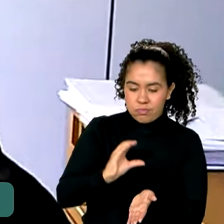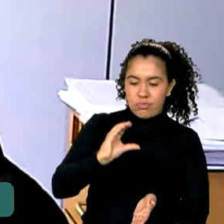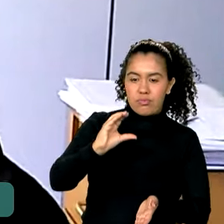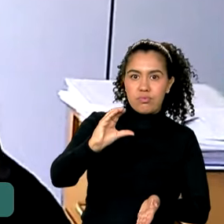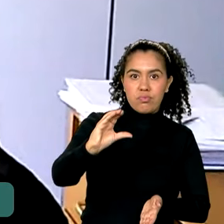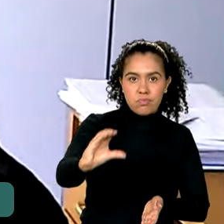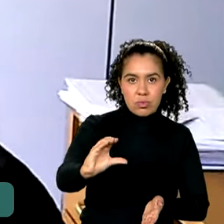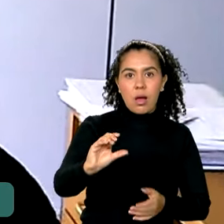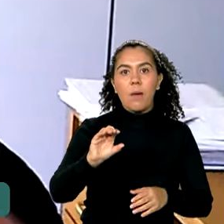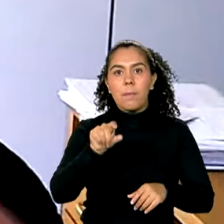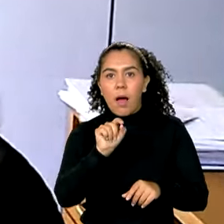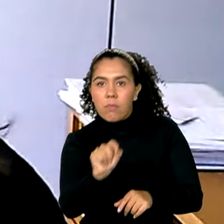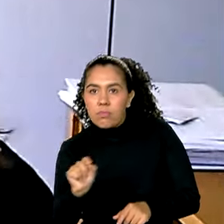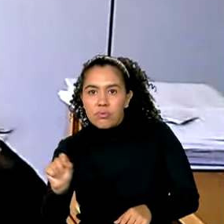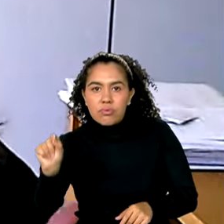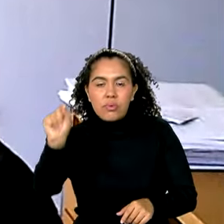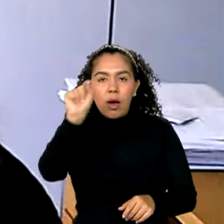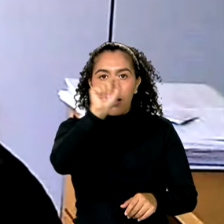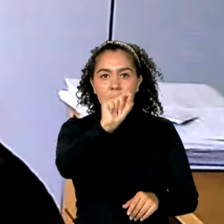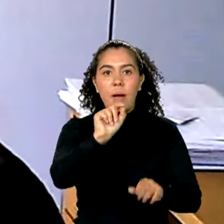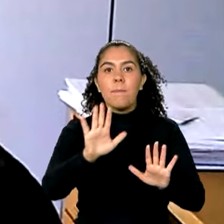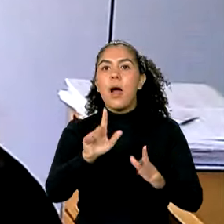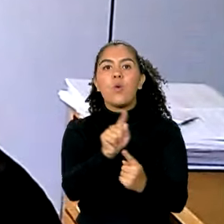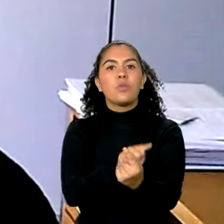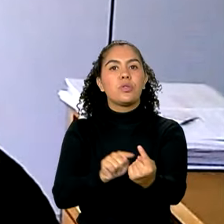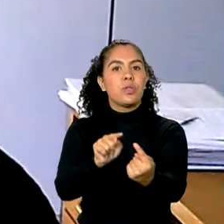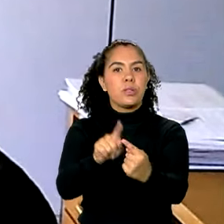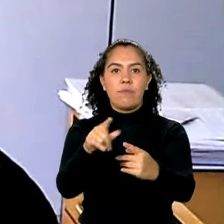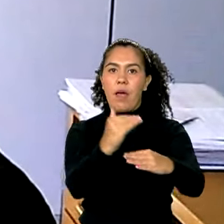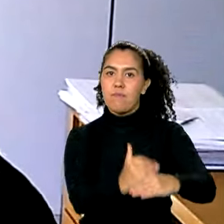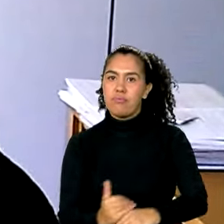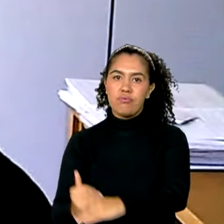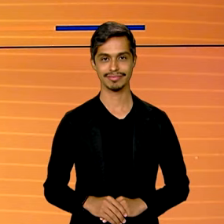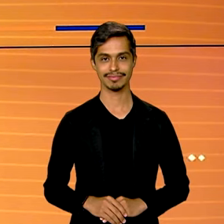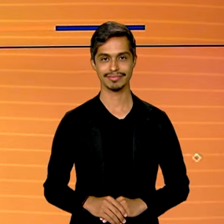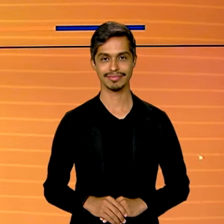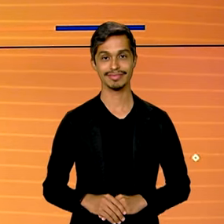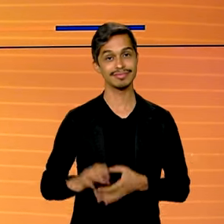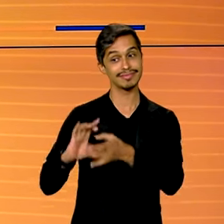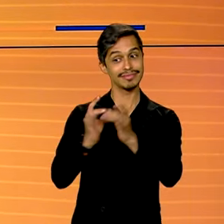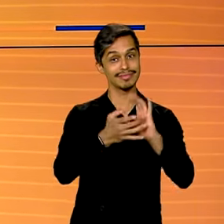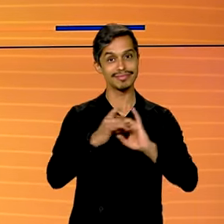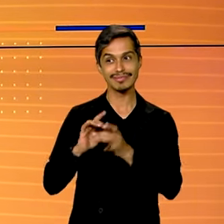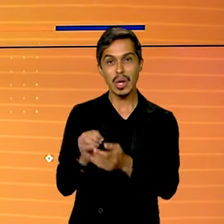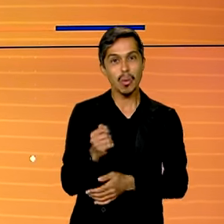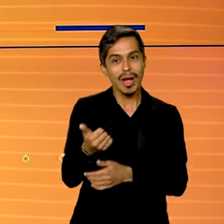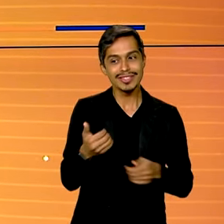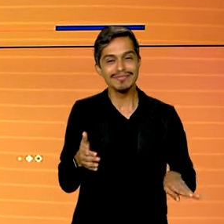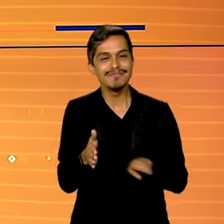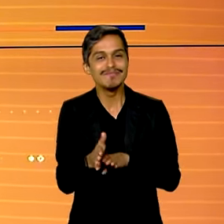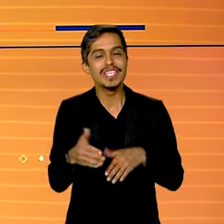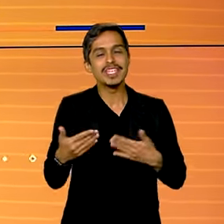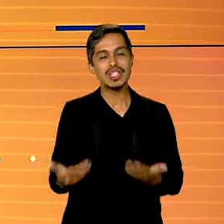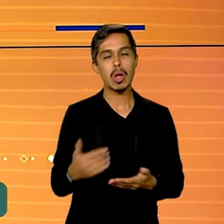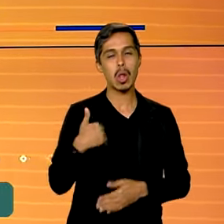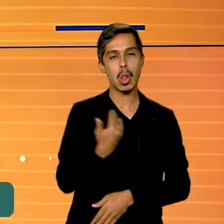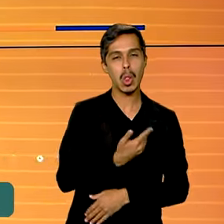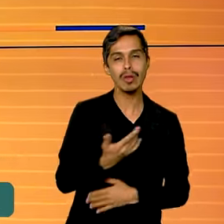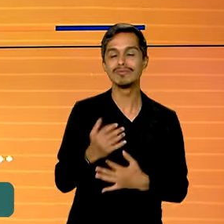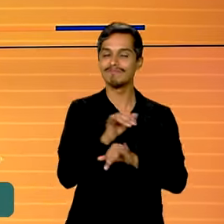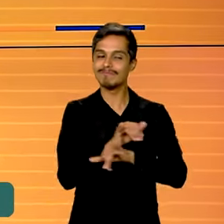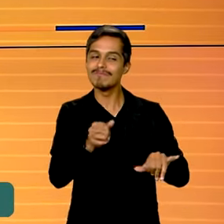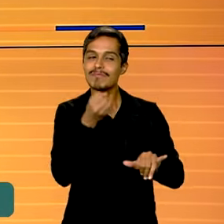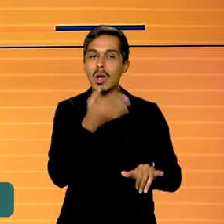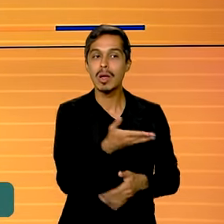indo para essas regiões mas no final a meta é universalizar para todas Olimpíadas chegando então vamos trazer uma boa